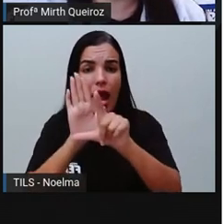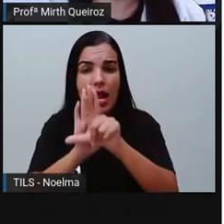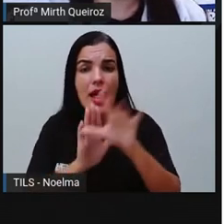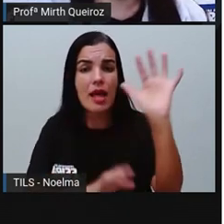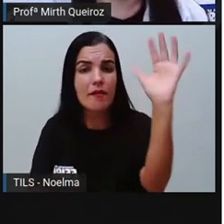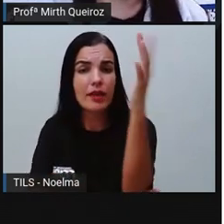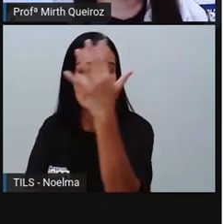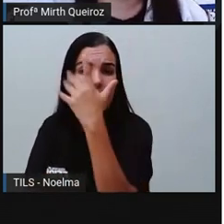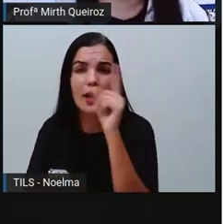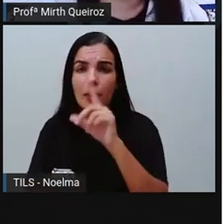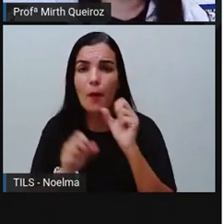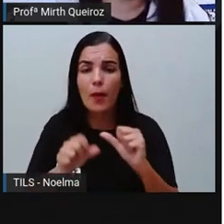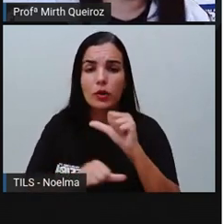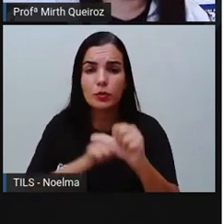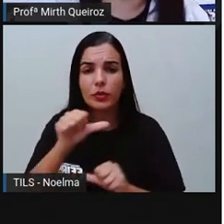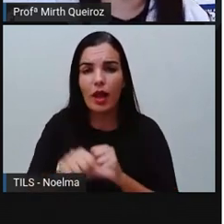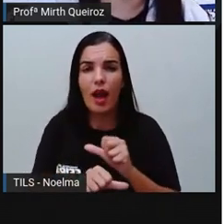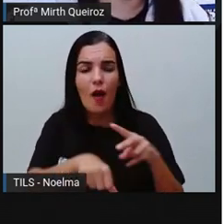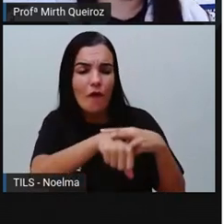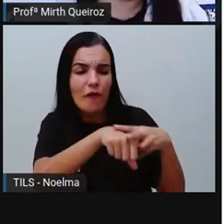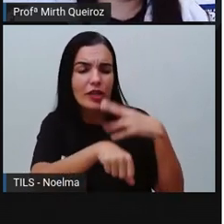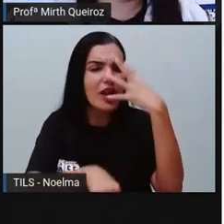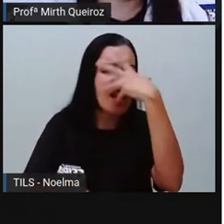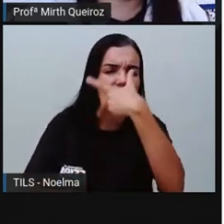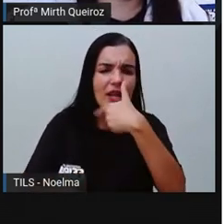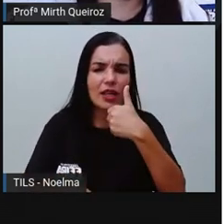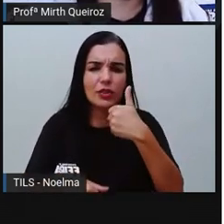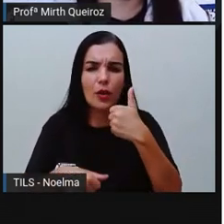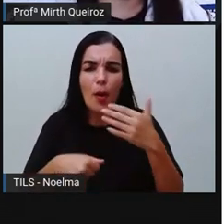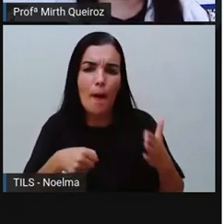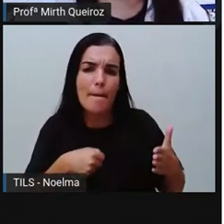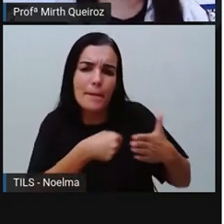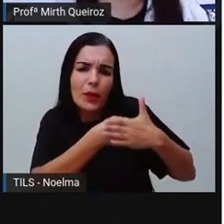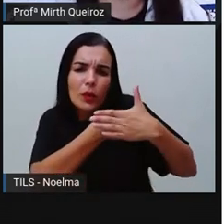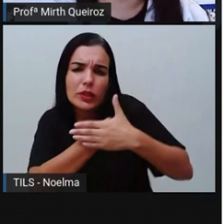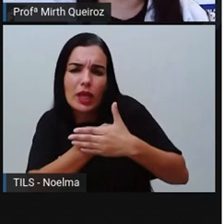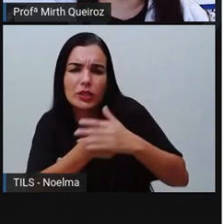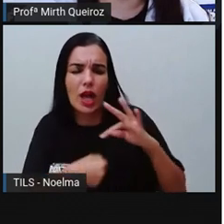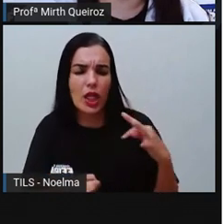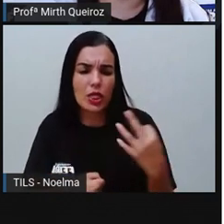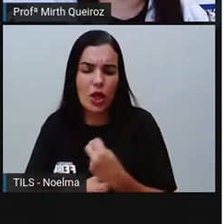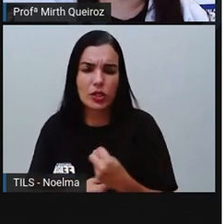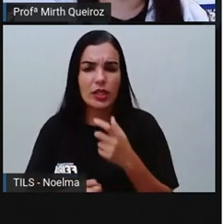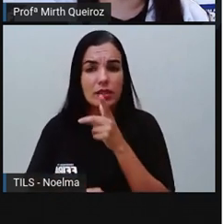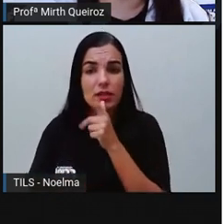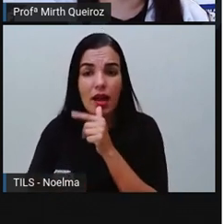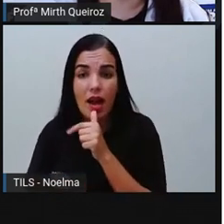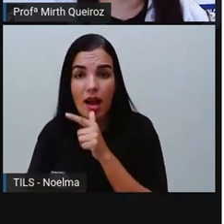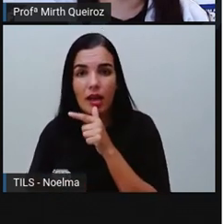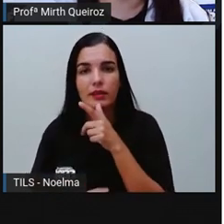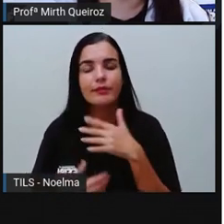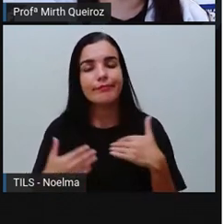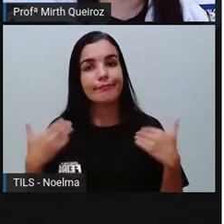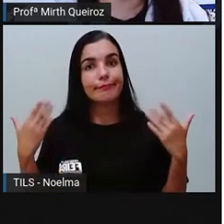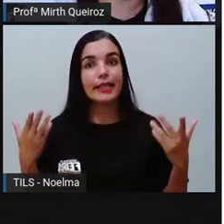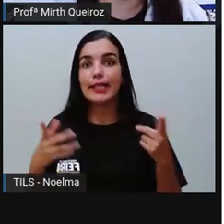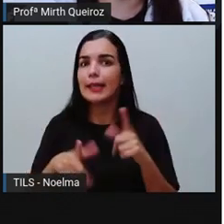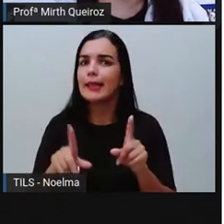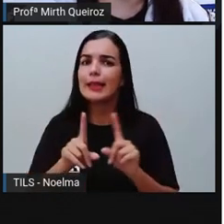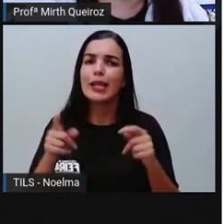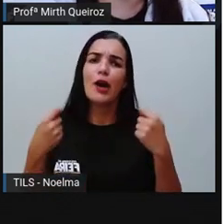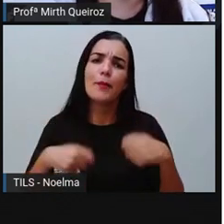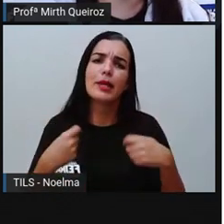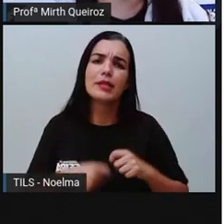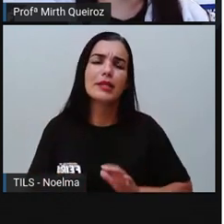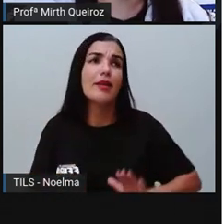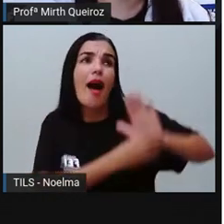é lindo. Protejam nossas águas. E nem deveria a gente ter esse tipo de placa, a gente ter